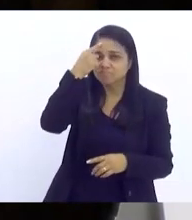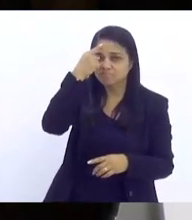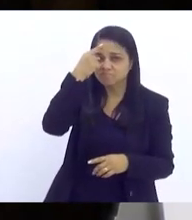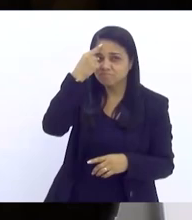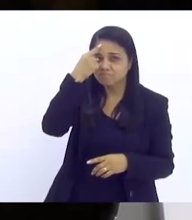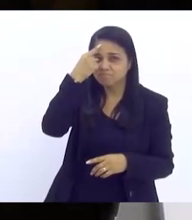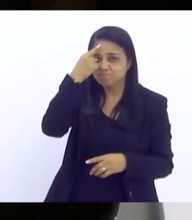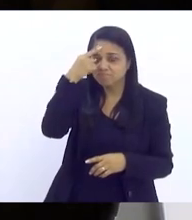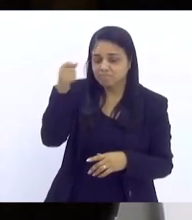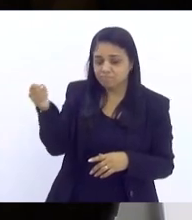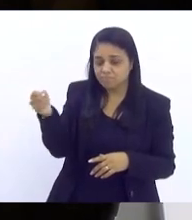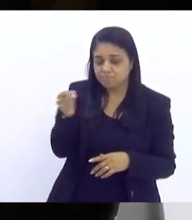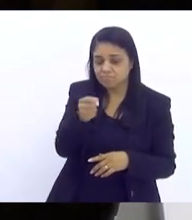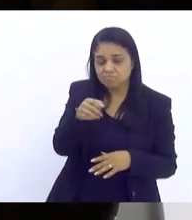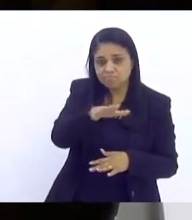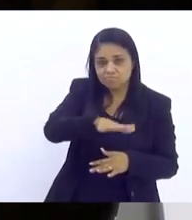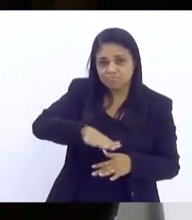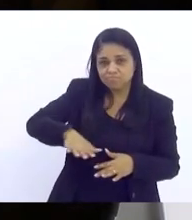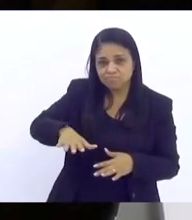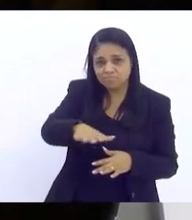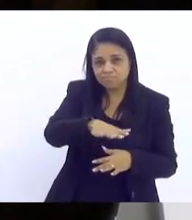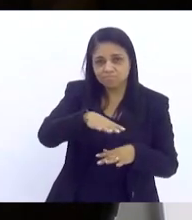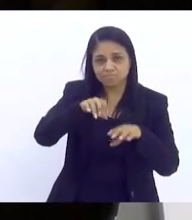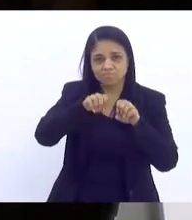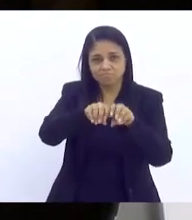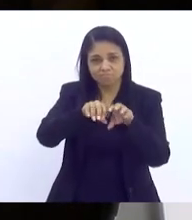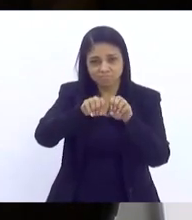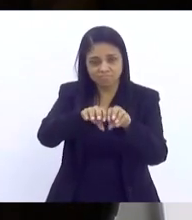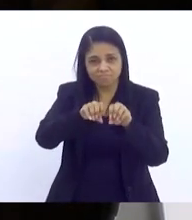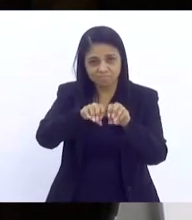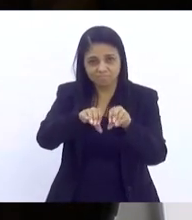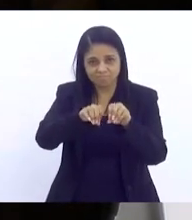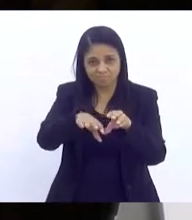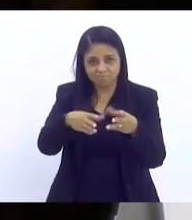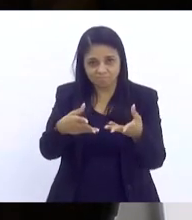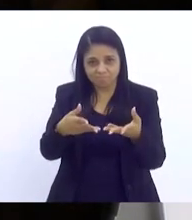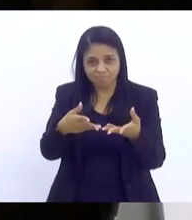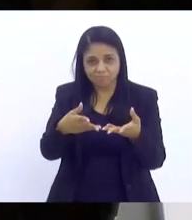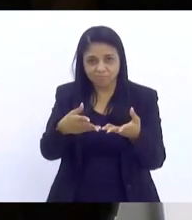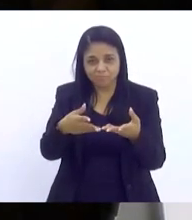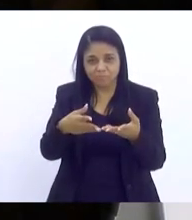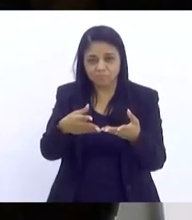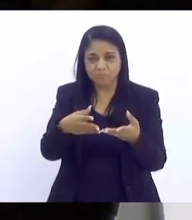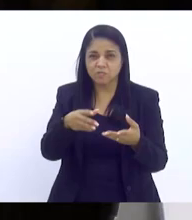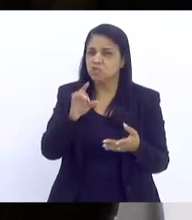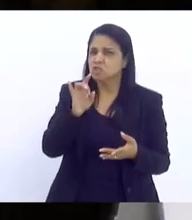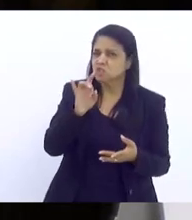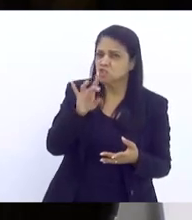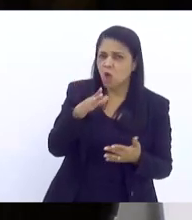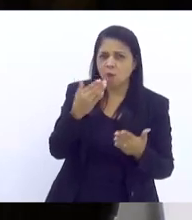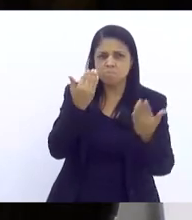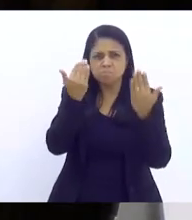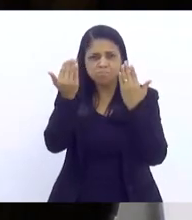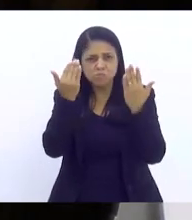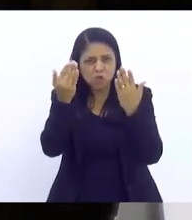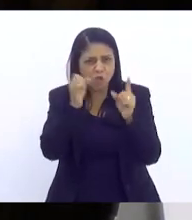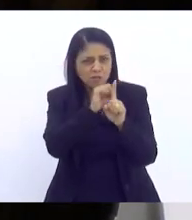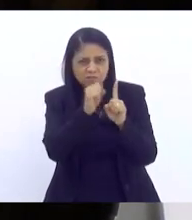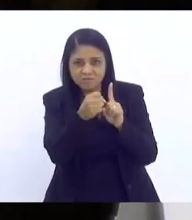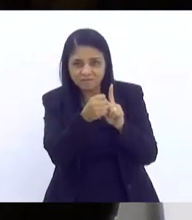esse espaço, esse campo educacional. São somente psicólogos e assistentes sociais?